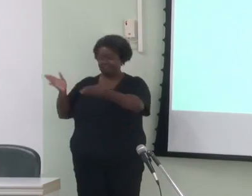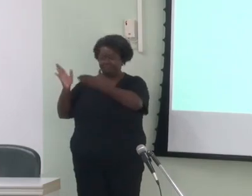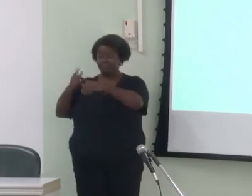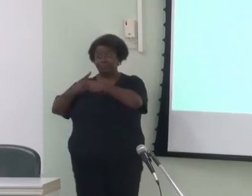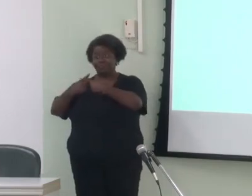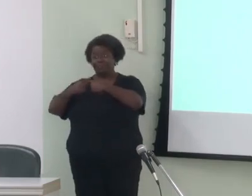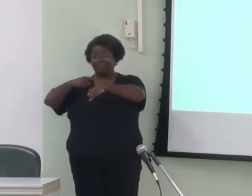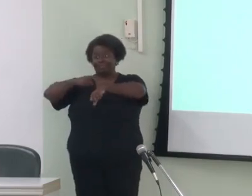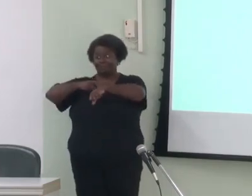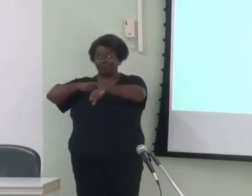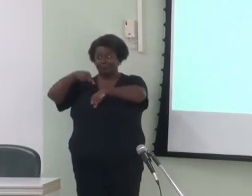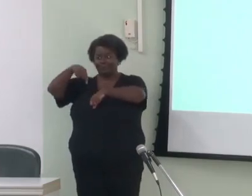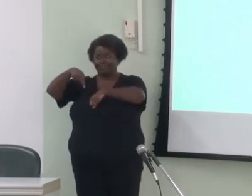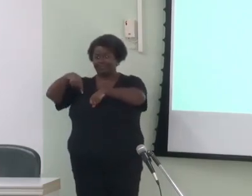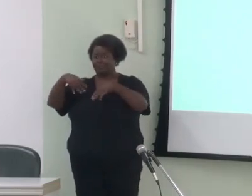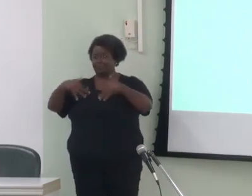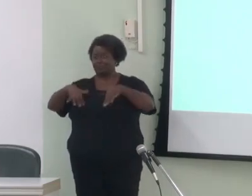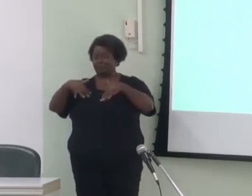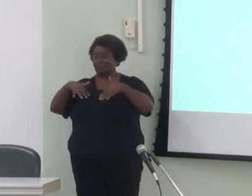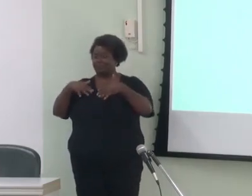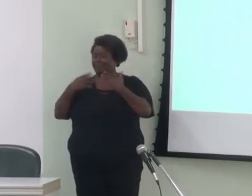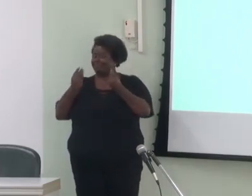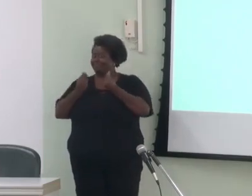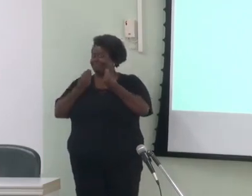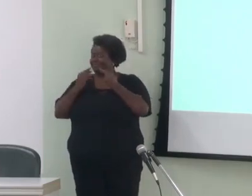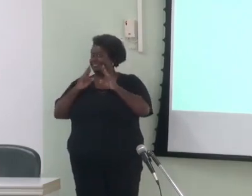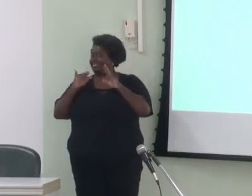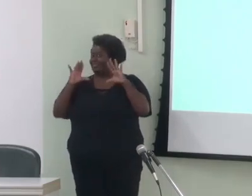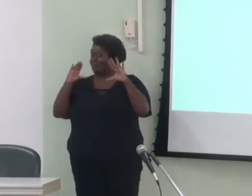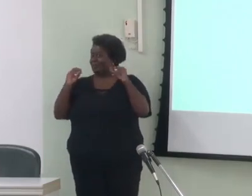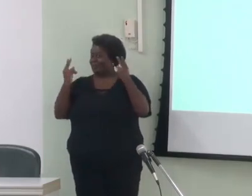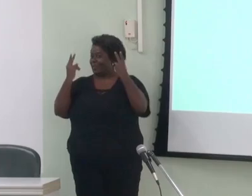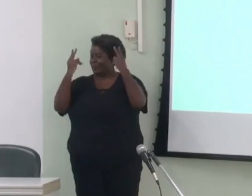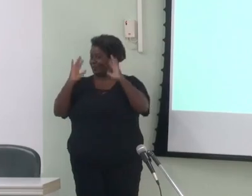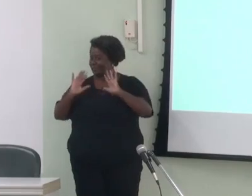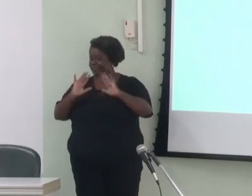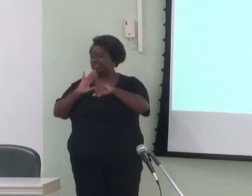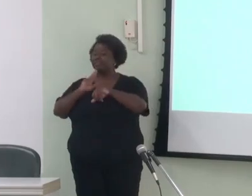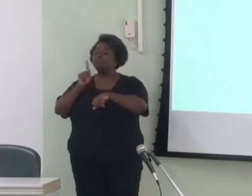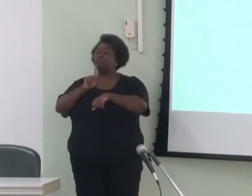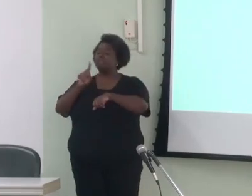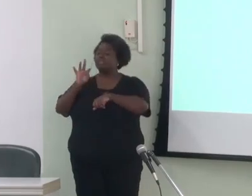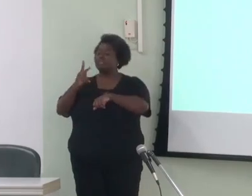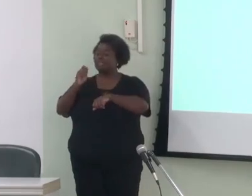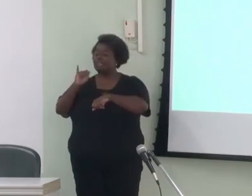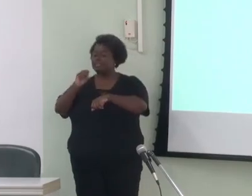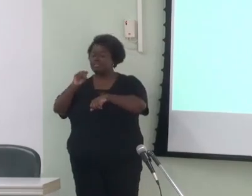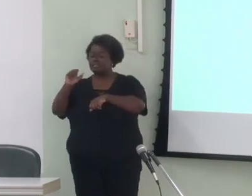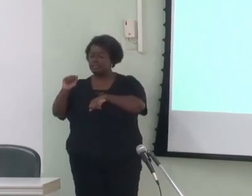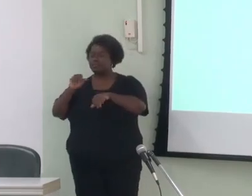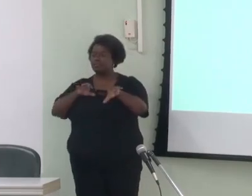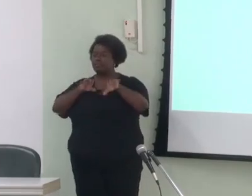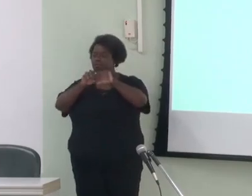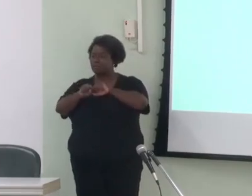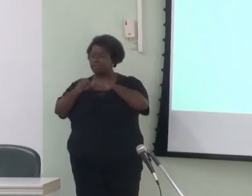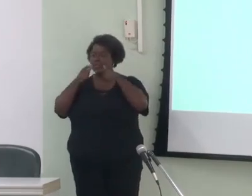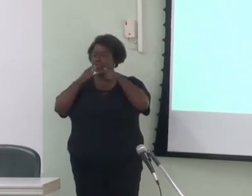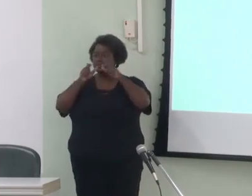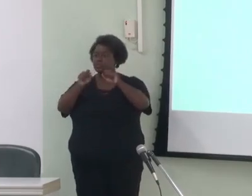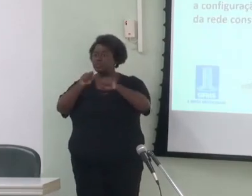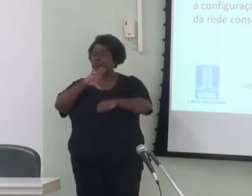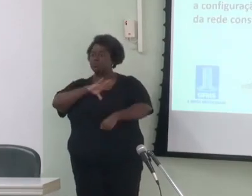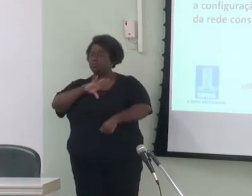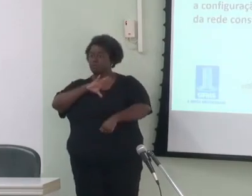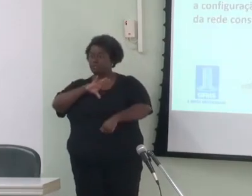o tempo aqui é valioso né então a professora Thaisa é bacharel em linguística e língua